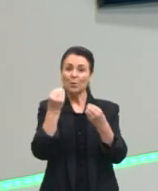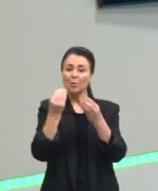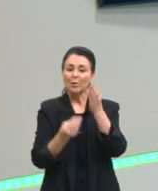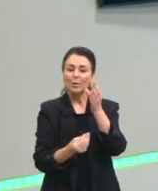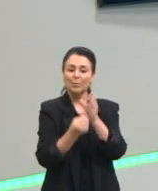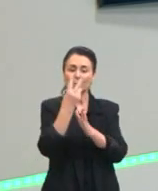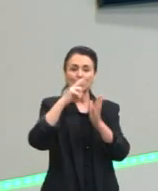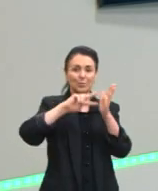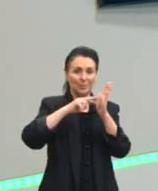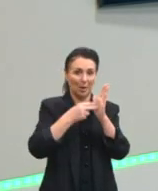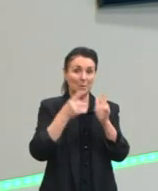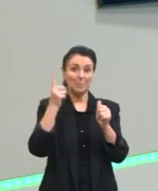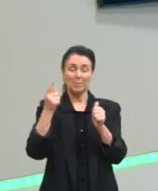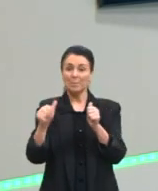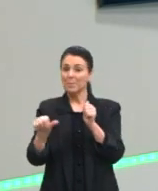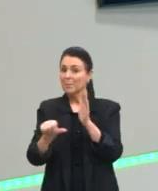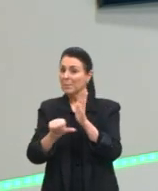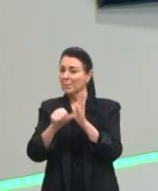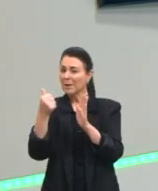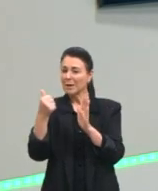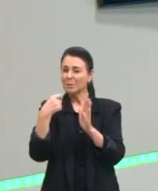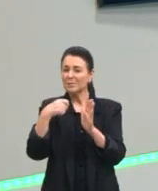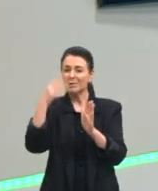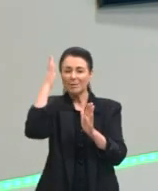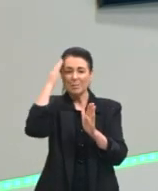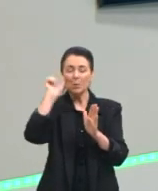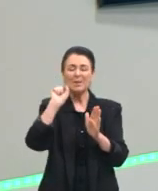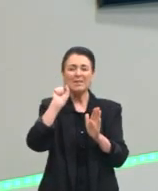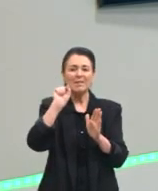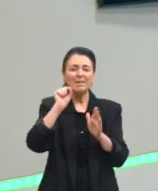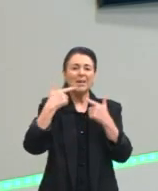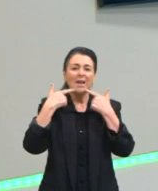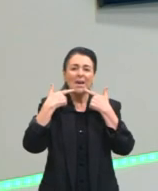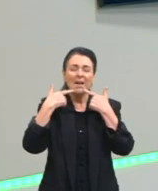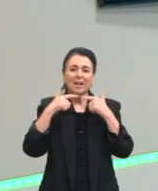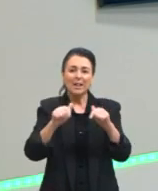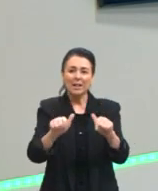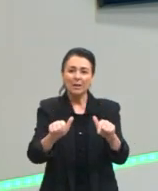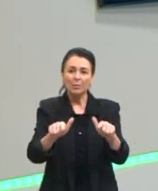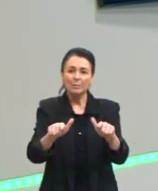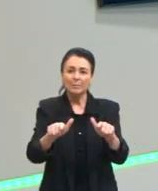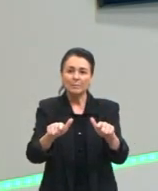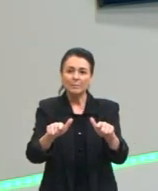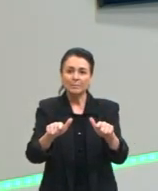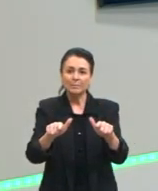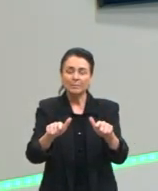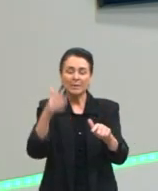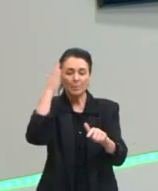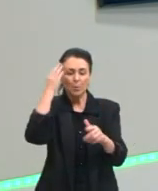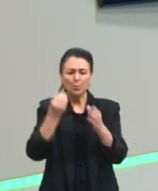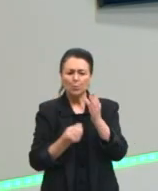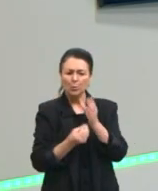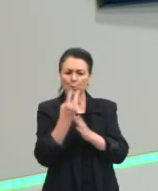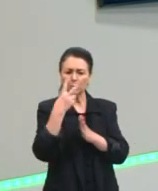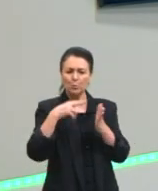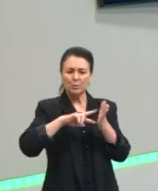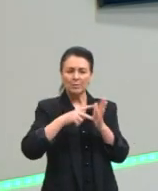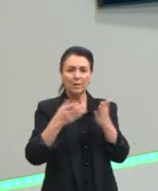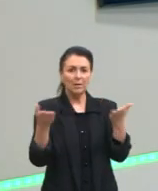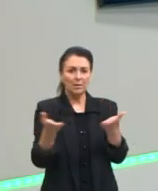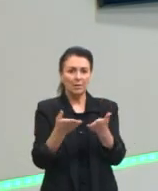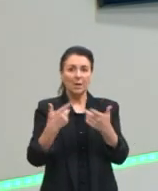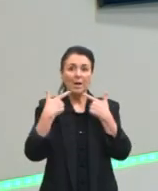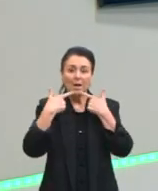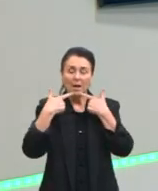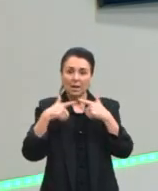primeiro o que é língua, para daí entender como é que isso vai produzir significação. A língua, eu já